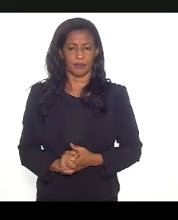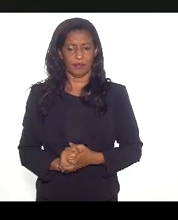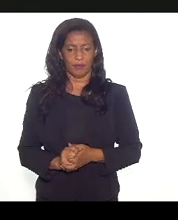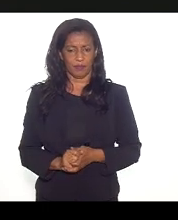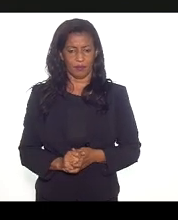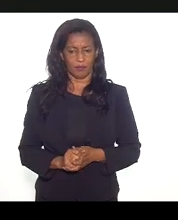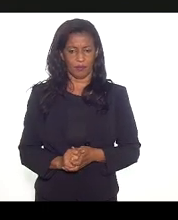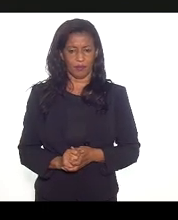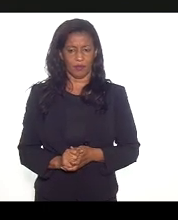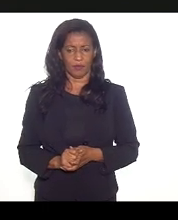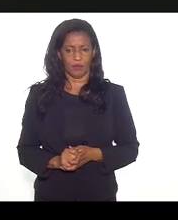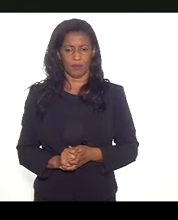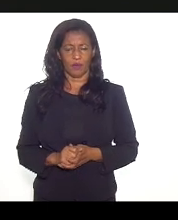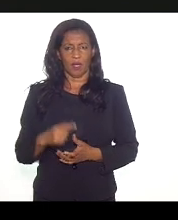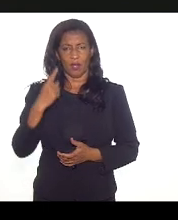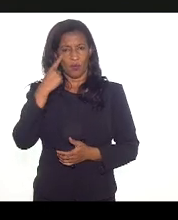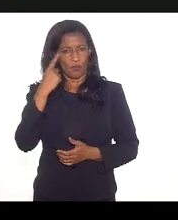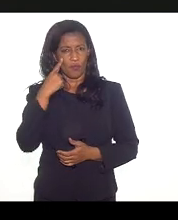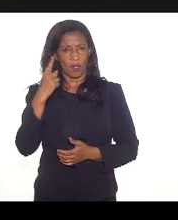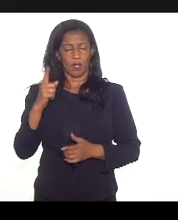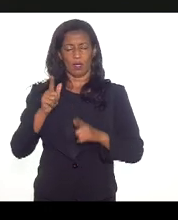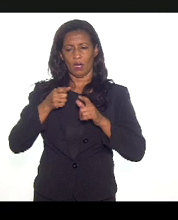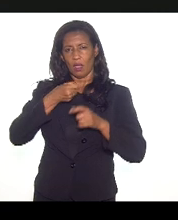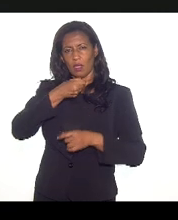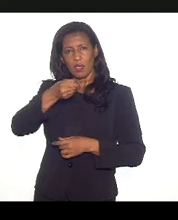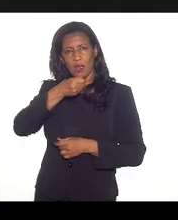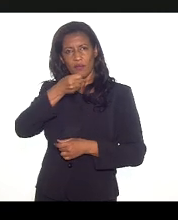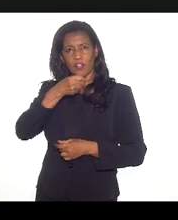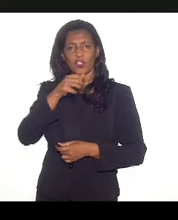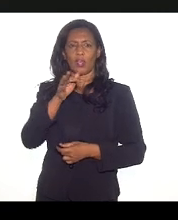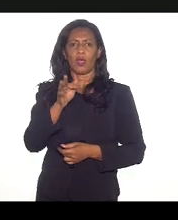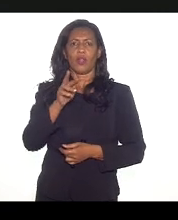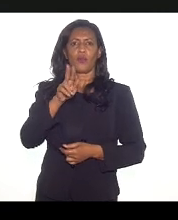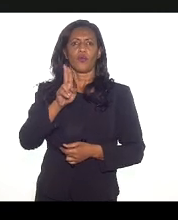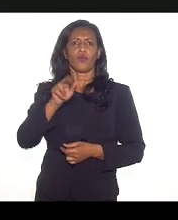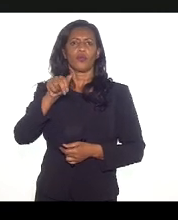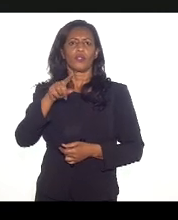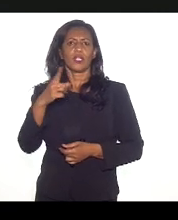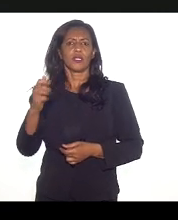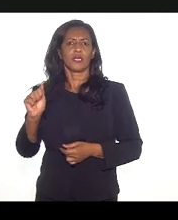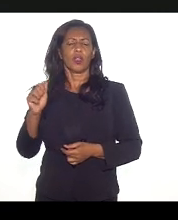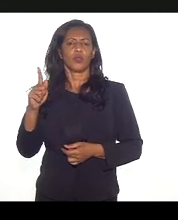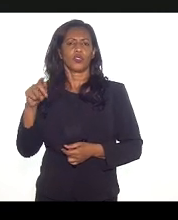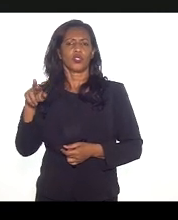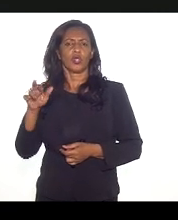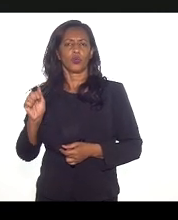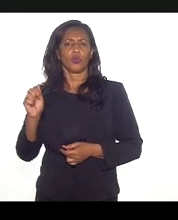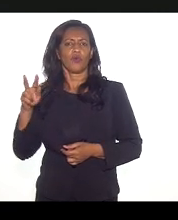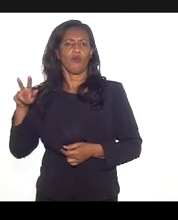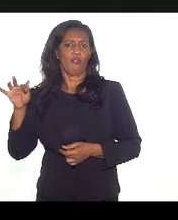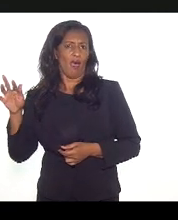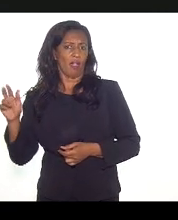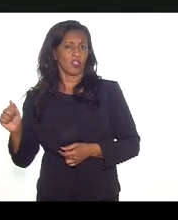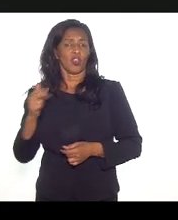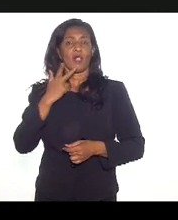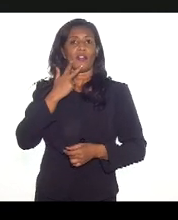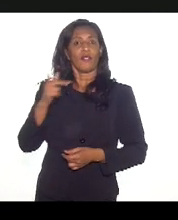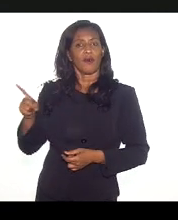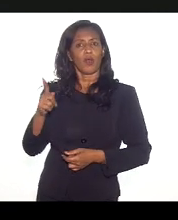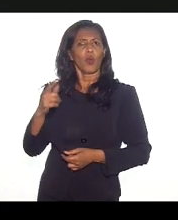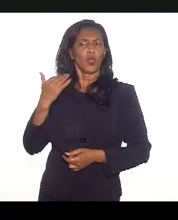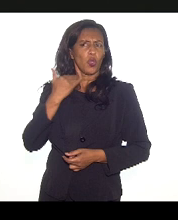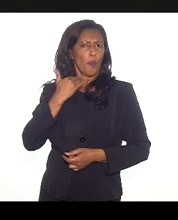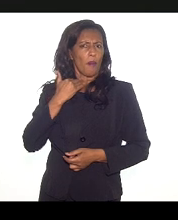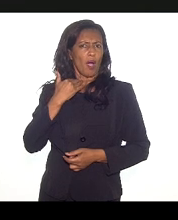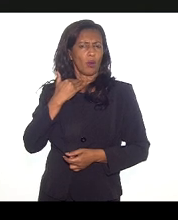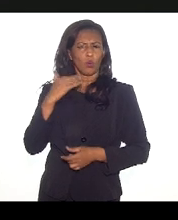O Otávio Gouveia de Bulhões numa entrevista pela afinação Getúlio Vargas, foi publicado no livro, ele diz que o Banco Central poderia ter ficado no Rio